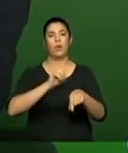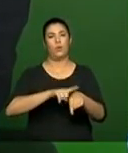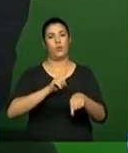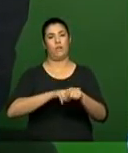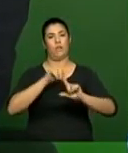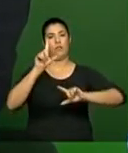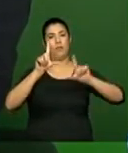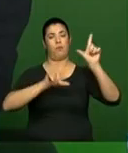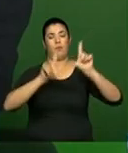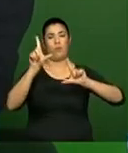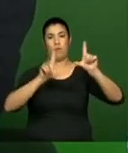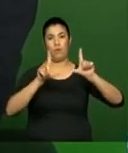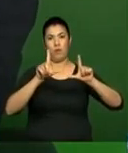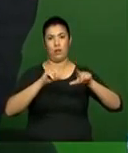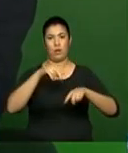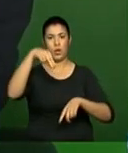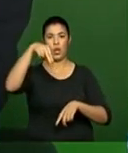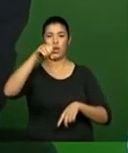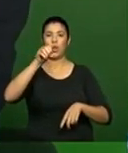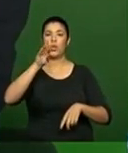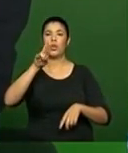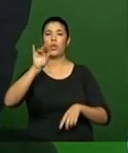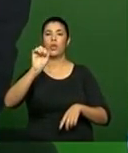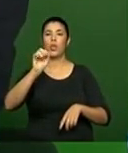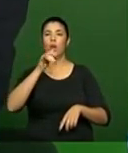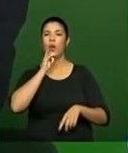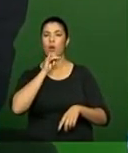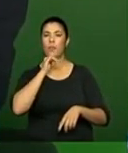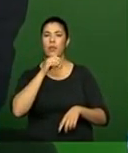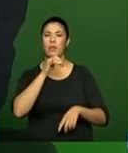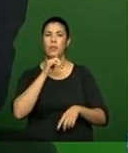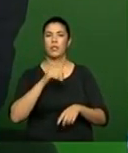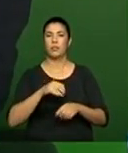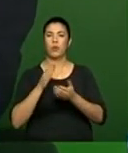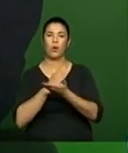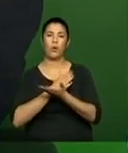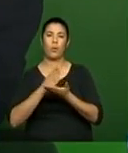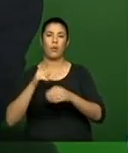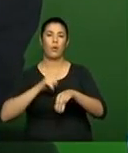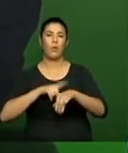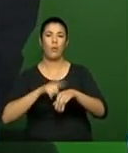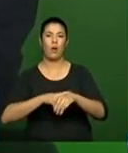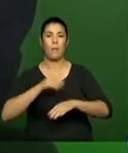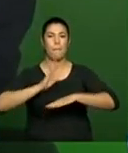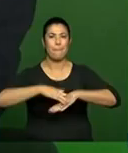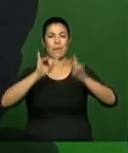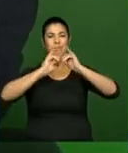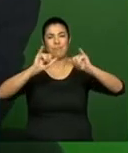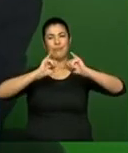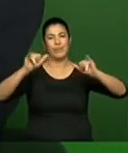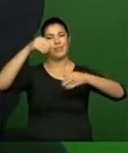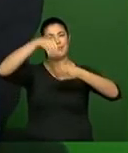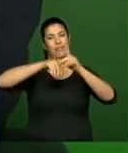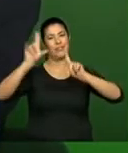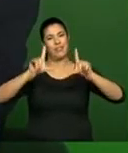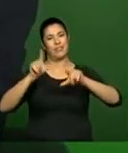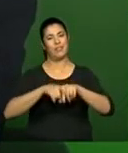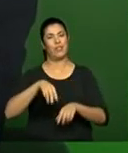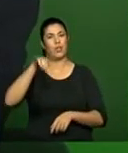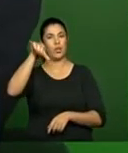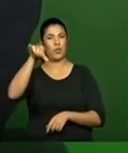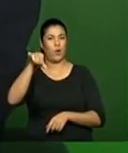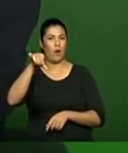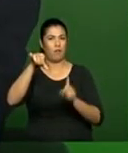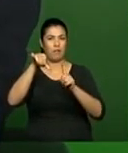mudando. O horário nobre da TV está indo para as 11h da noite, está indo até as 11h da noite. Essa pesquisa mostra claramente, quando a gente... Se vocês